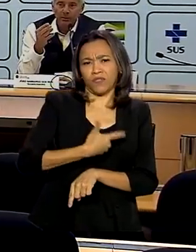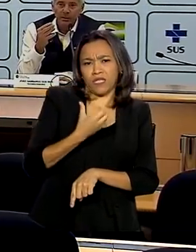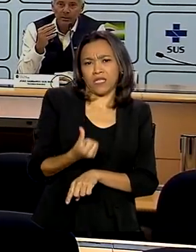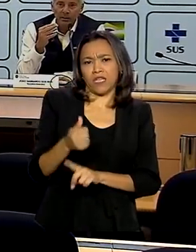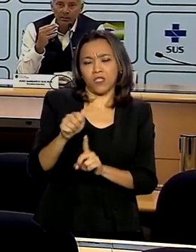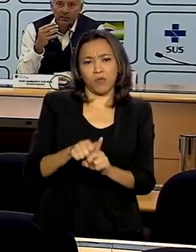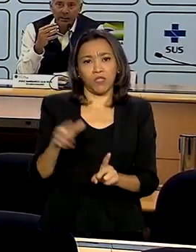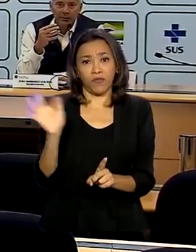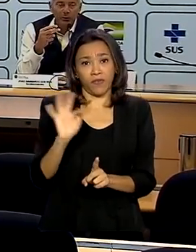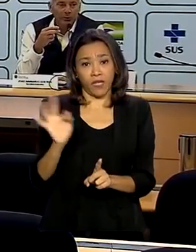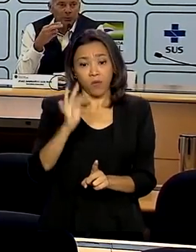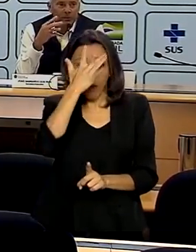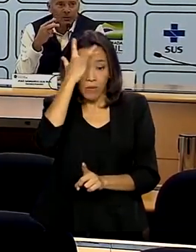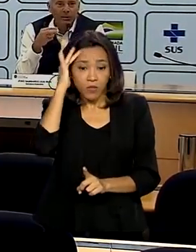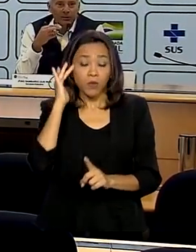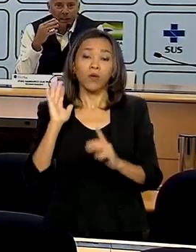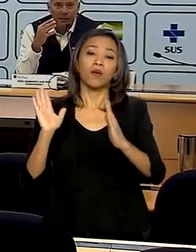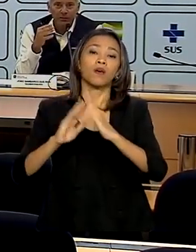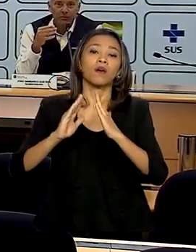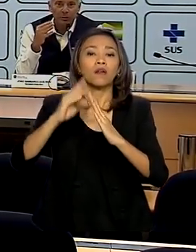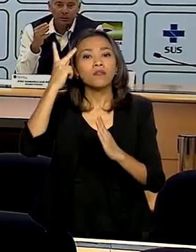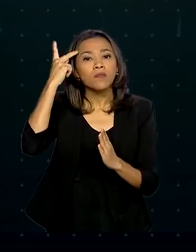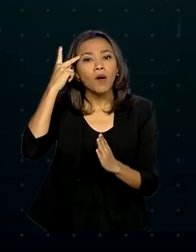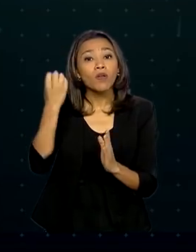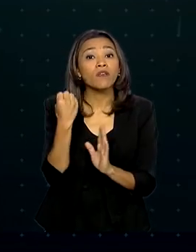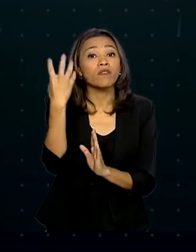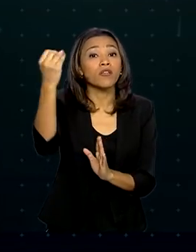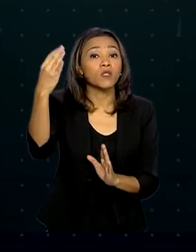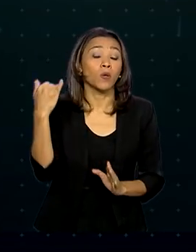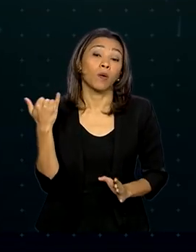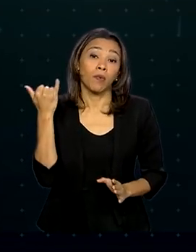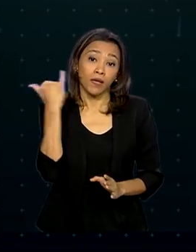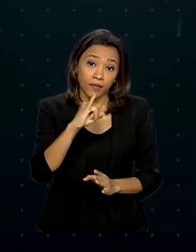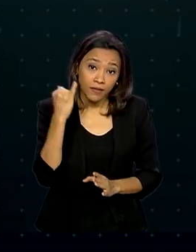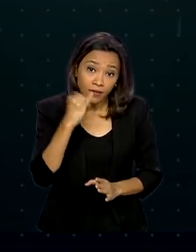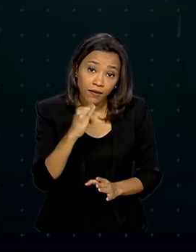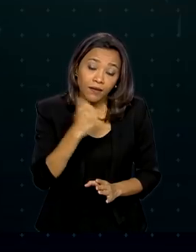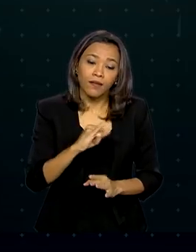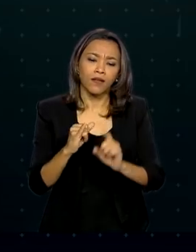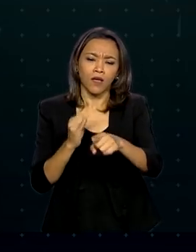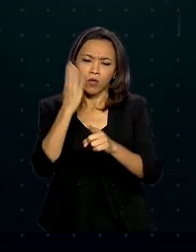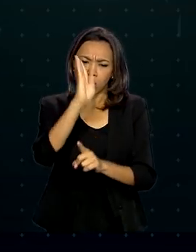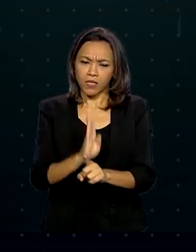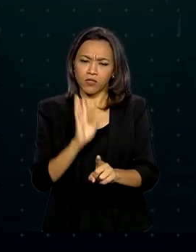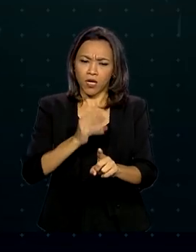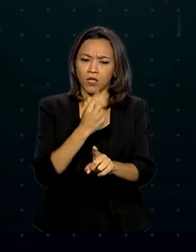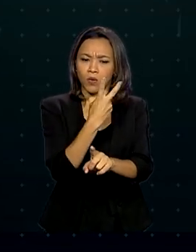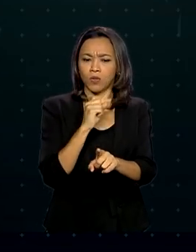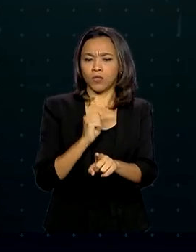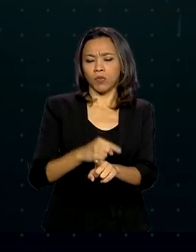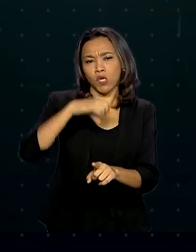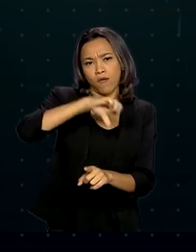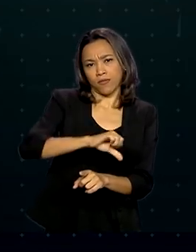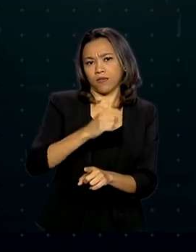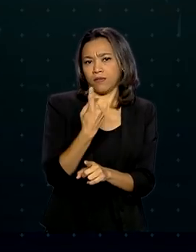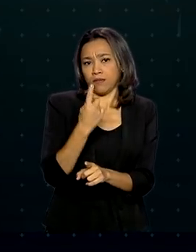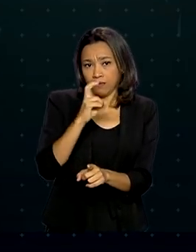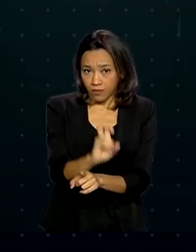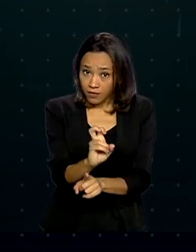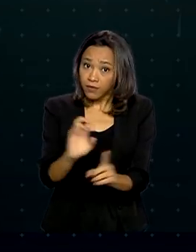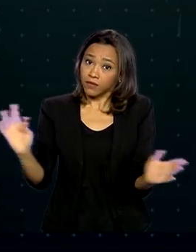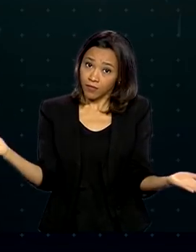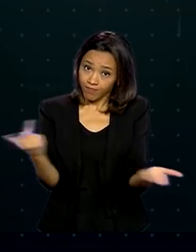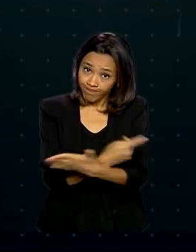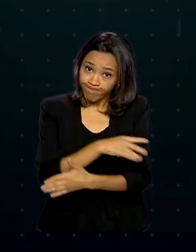morador de São Paulo que fez viagem para a Itália, o Brasil já contabilizou 2.915 casos confirmados da